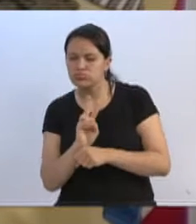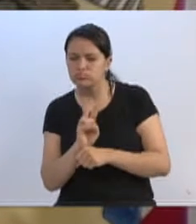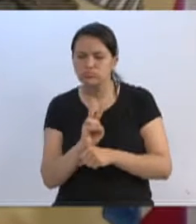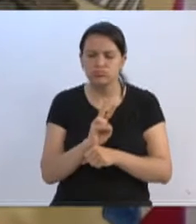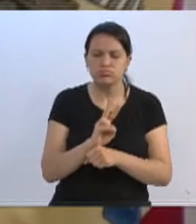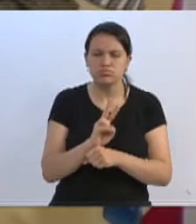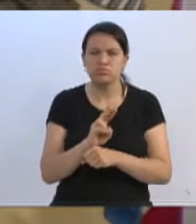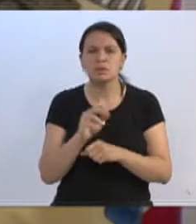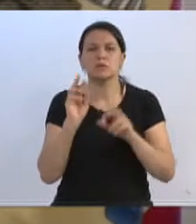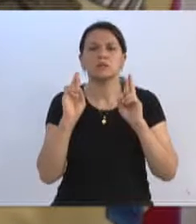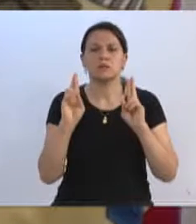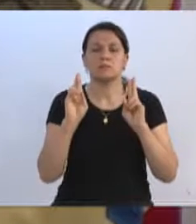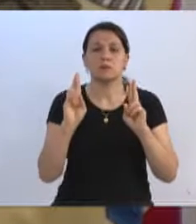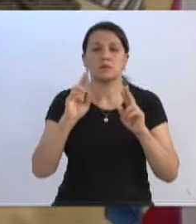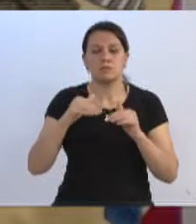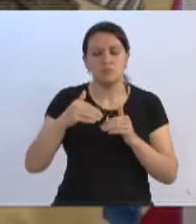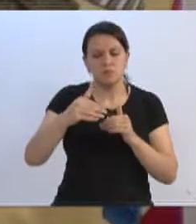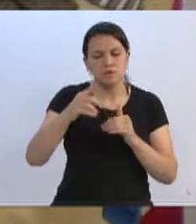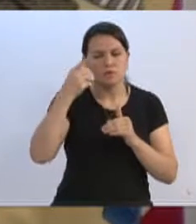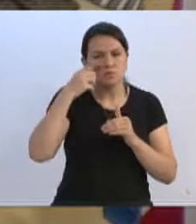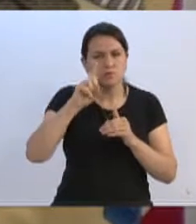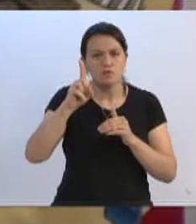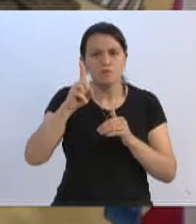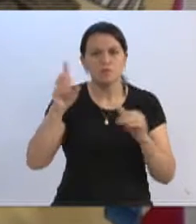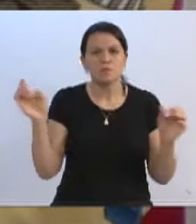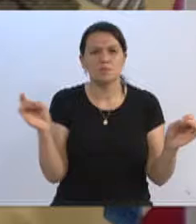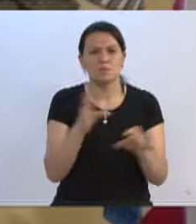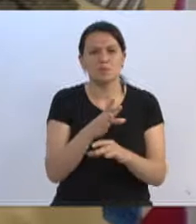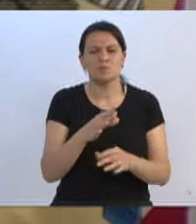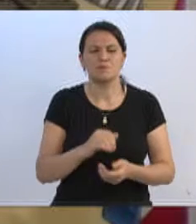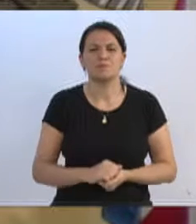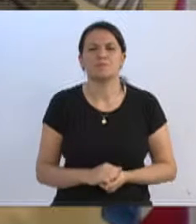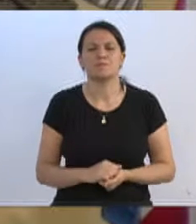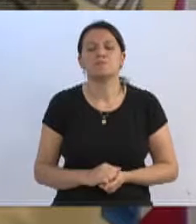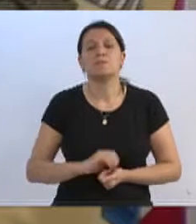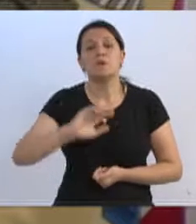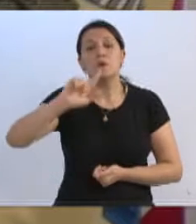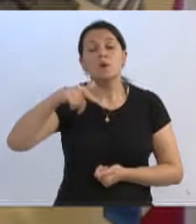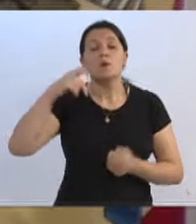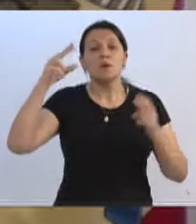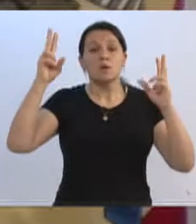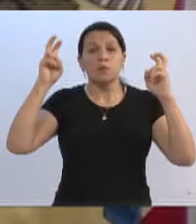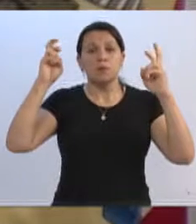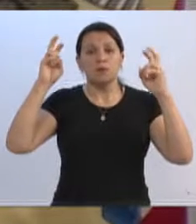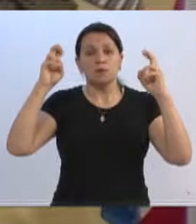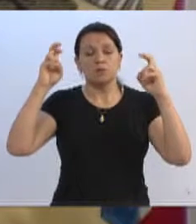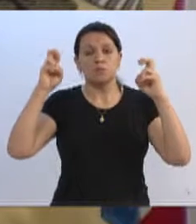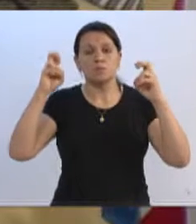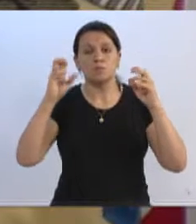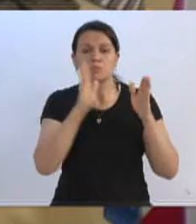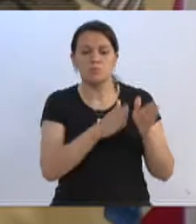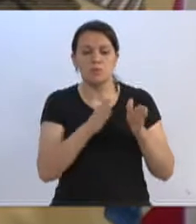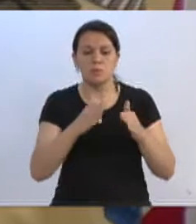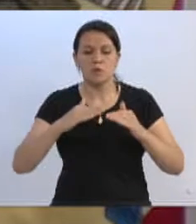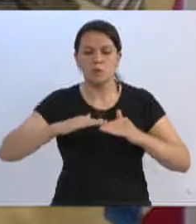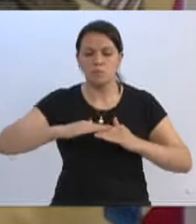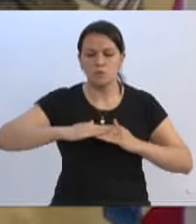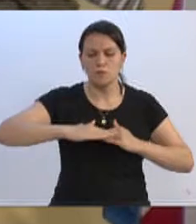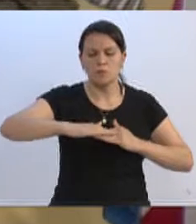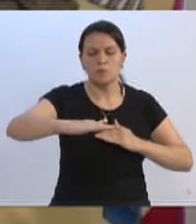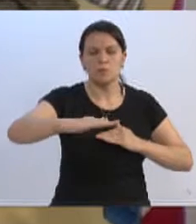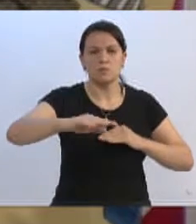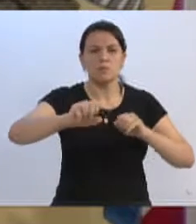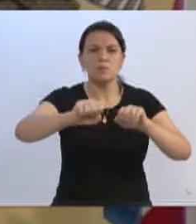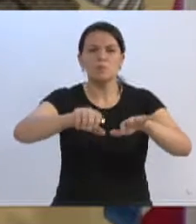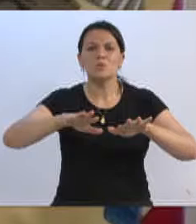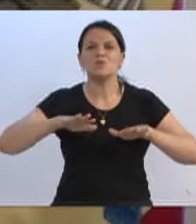nos próximos dias vê-los concluídos. Outro assunto aqui que quero abordar aqui hoje é sobre o programa pavimentação, ou seja, o programa de mutirão para